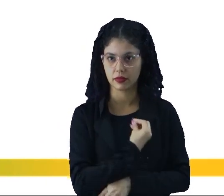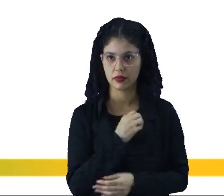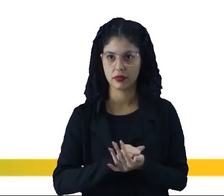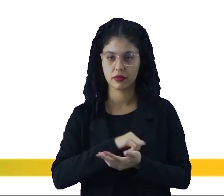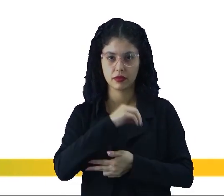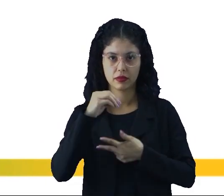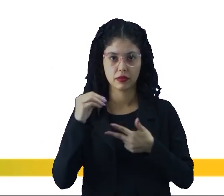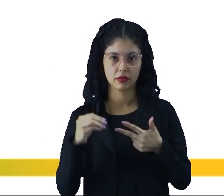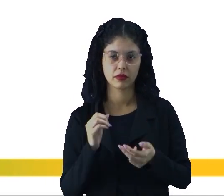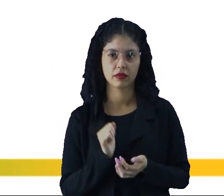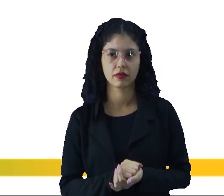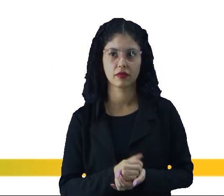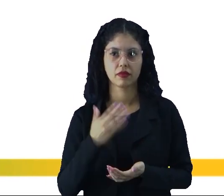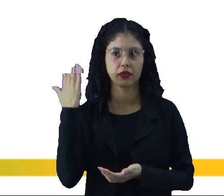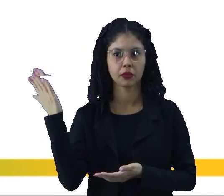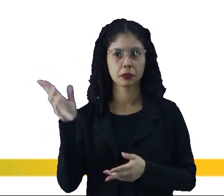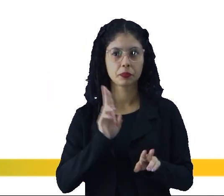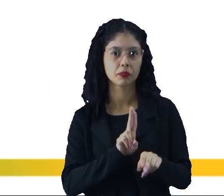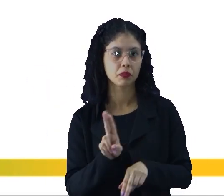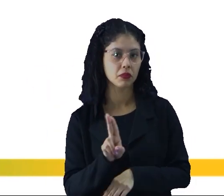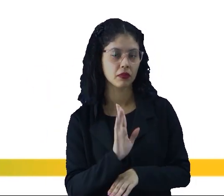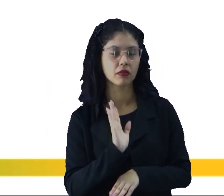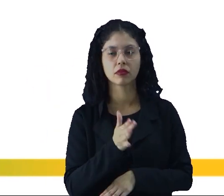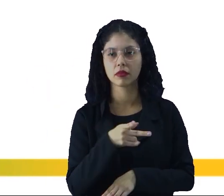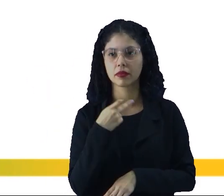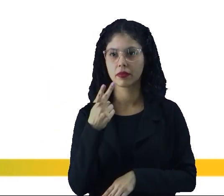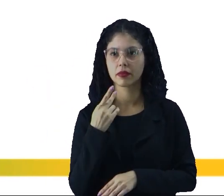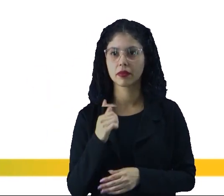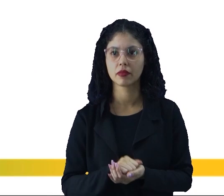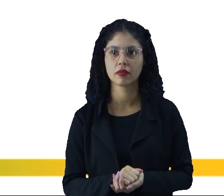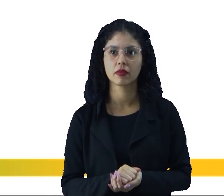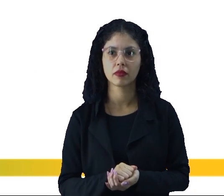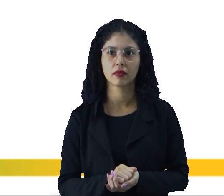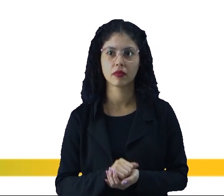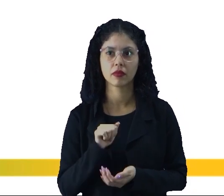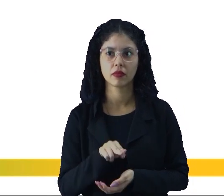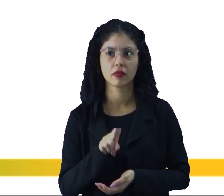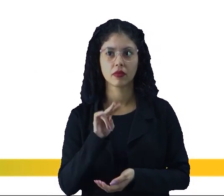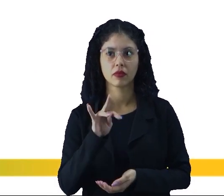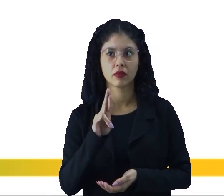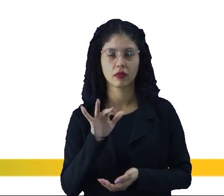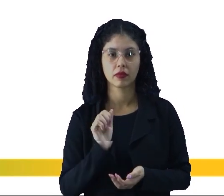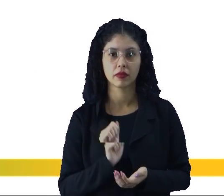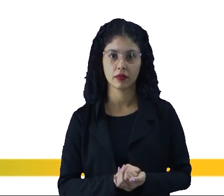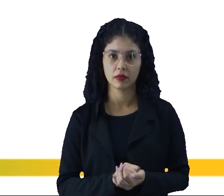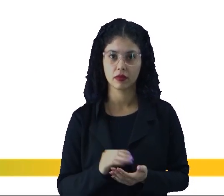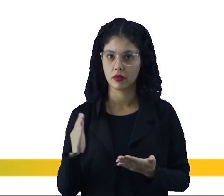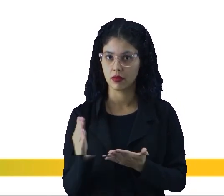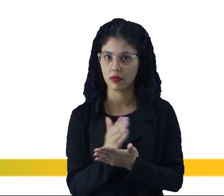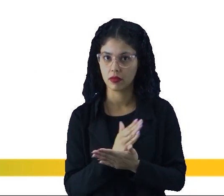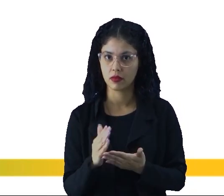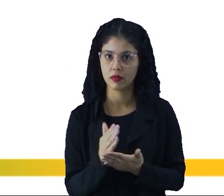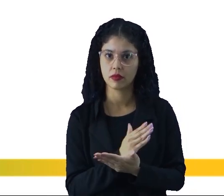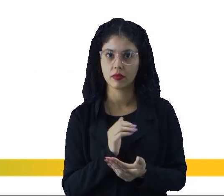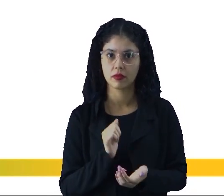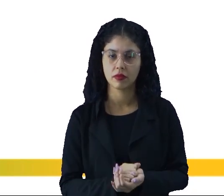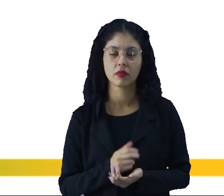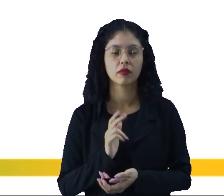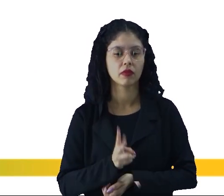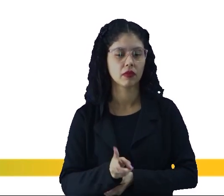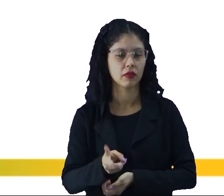no Enem. Conforme o próprio nome já diz, uniforme significa que algo vai ser